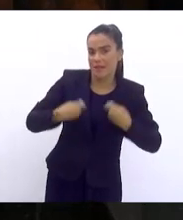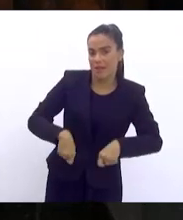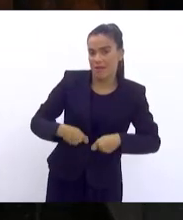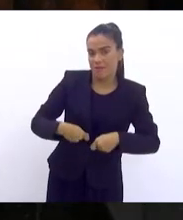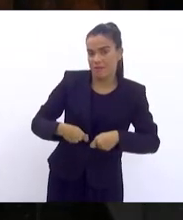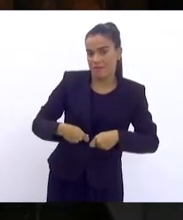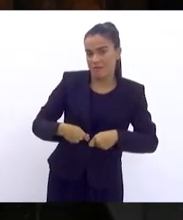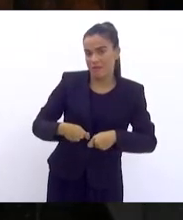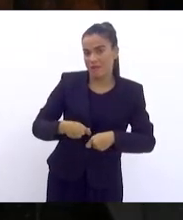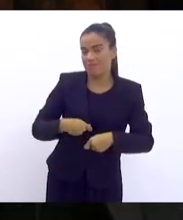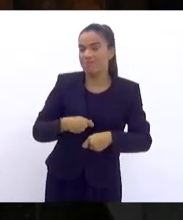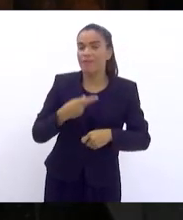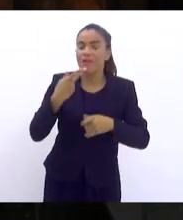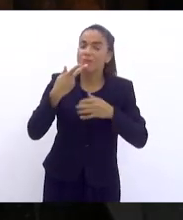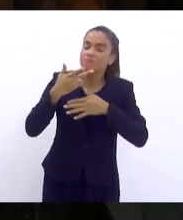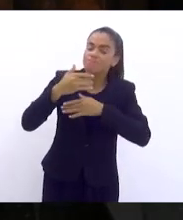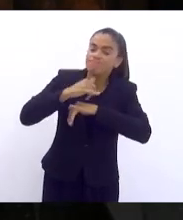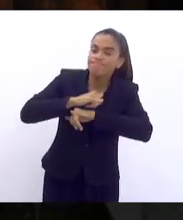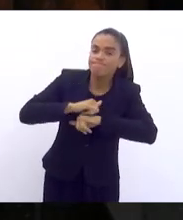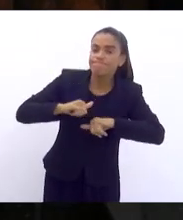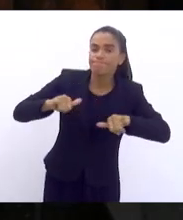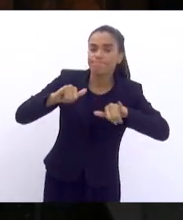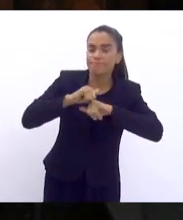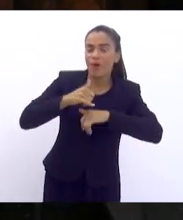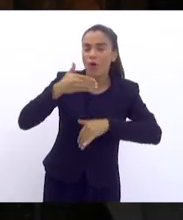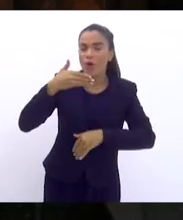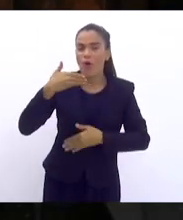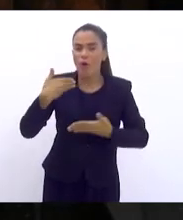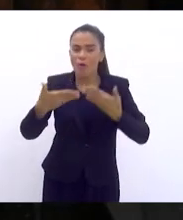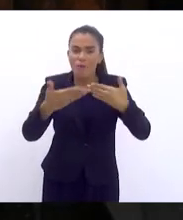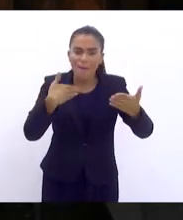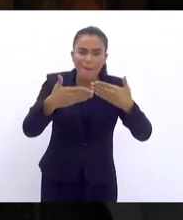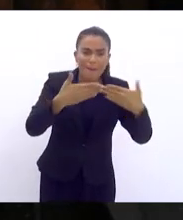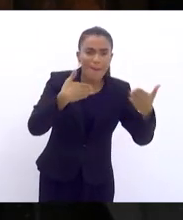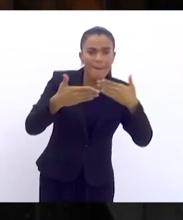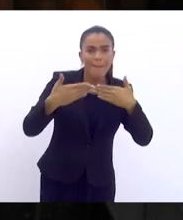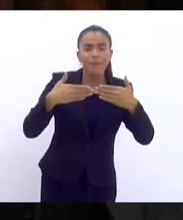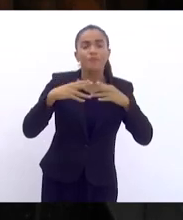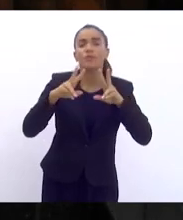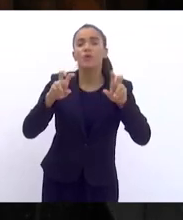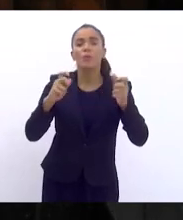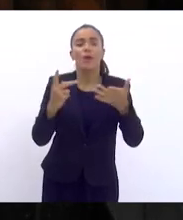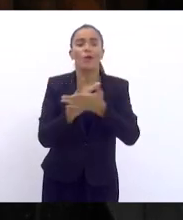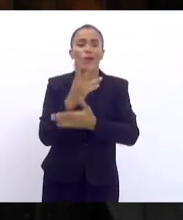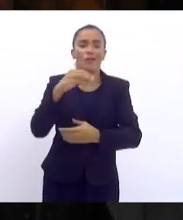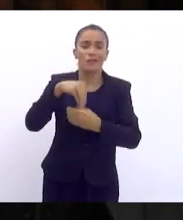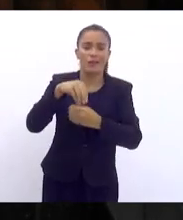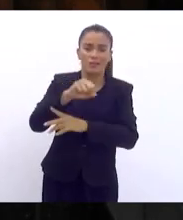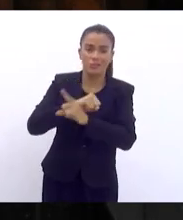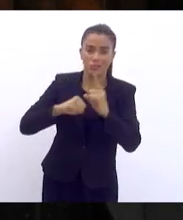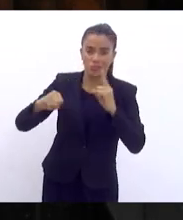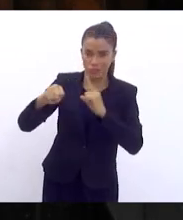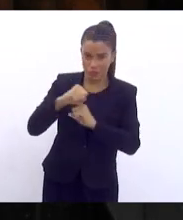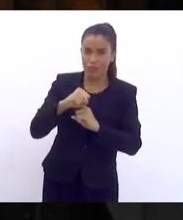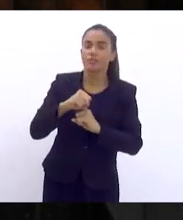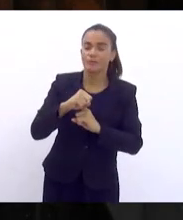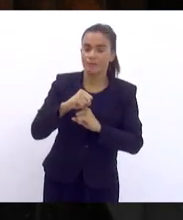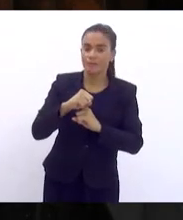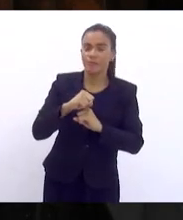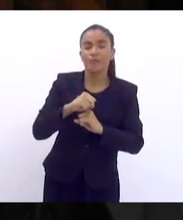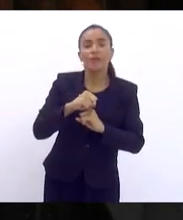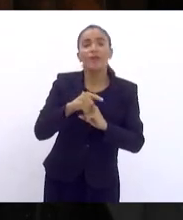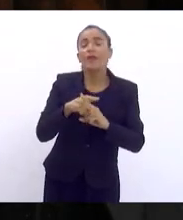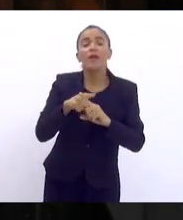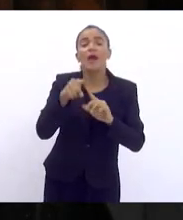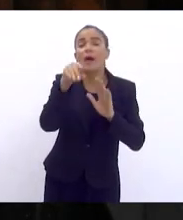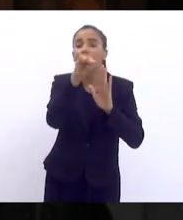juízo de valor sobre tudo aquilo que acontece na nossa sociedade. E a ordem do